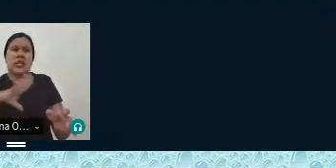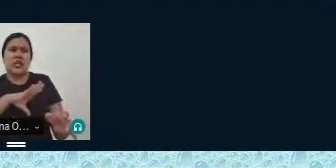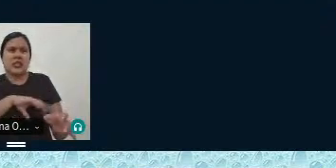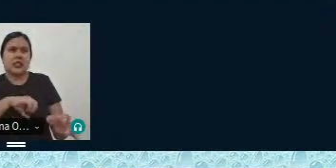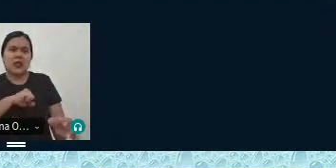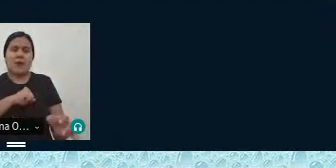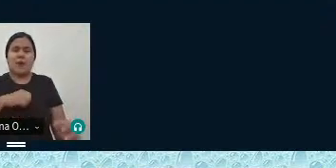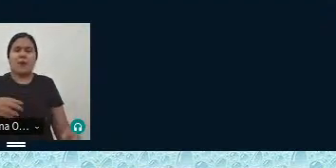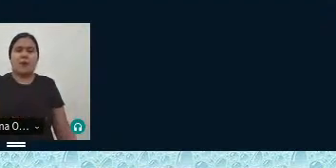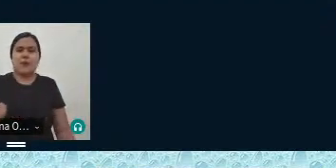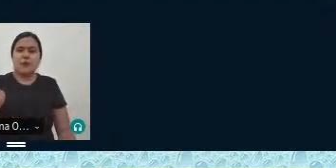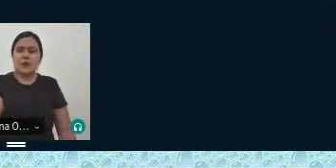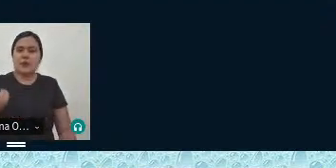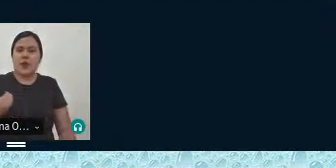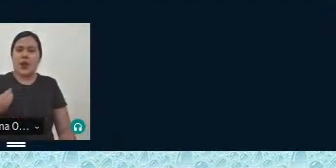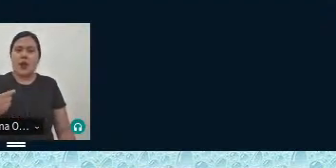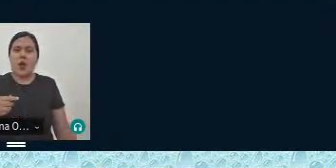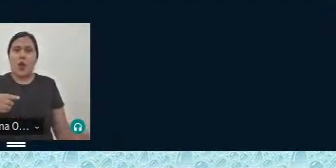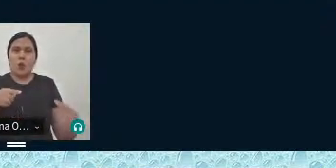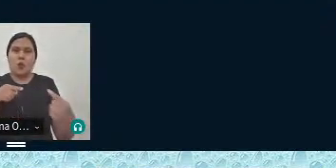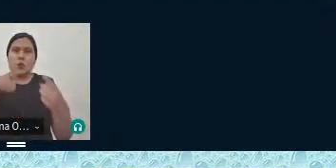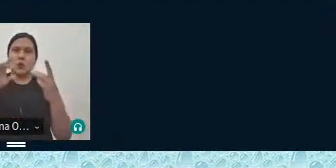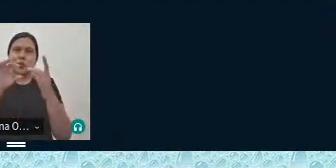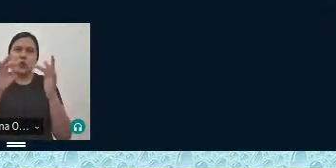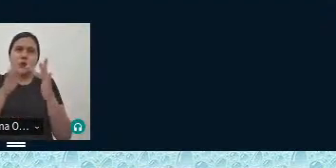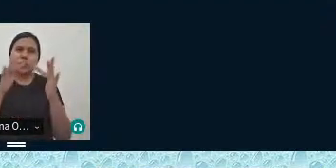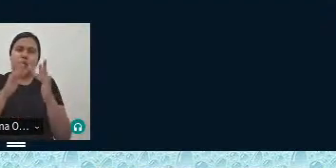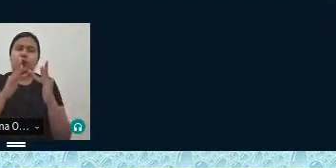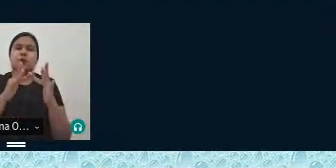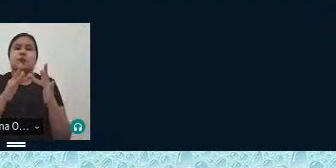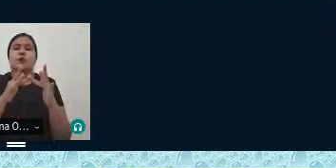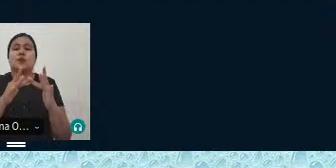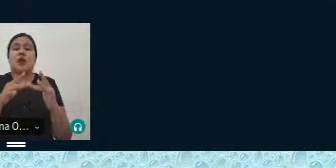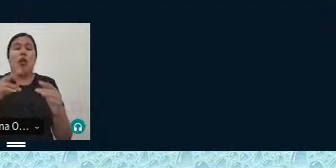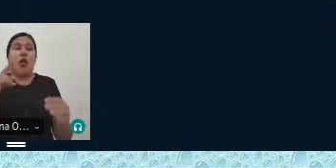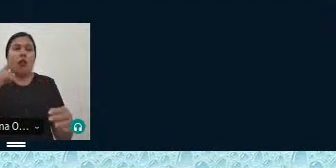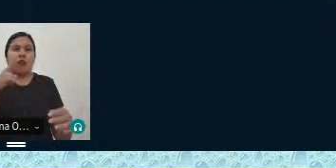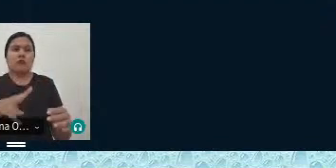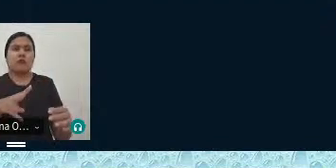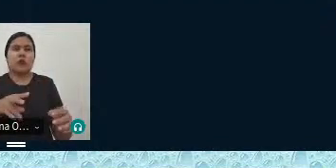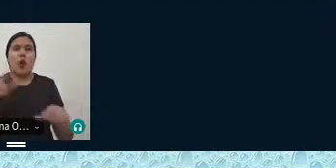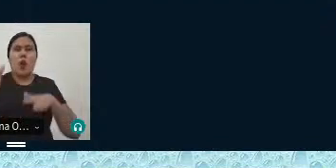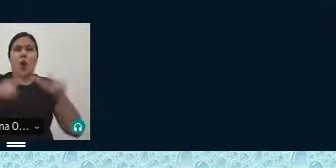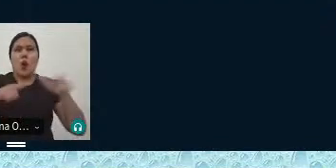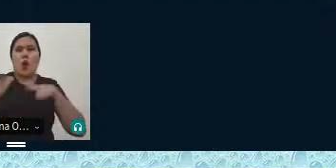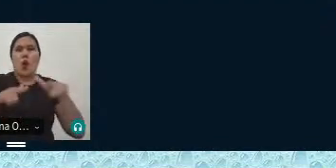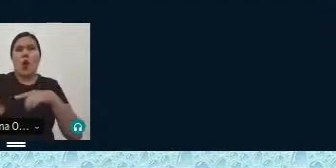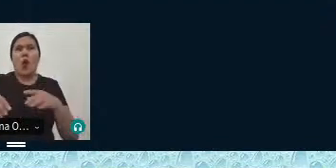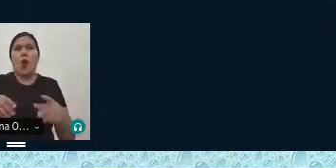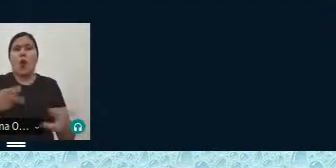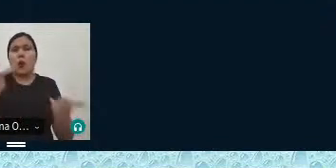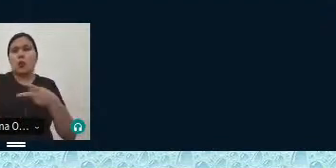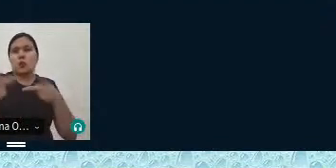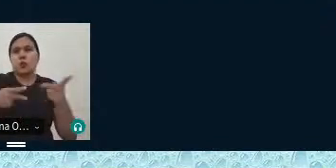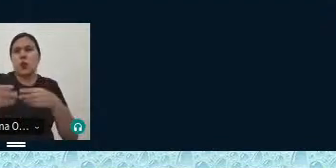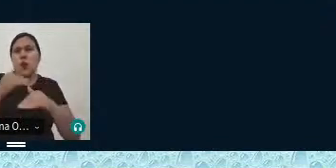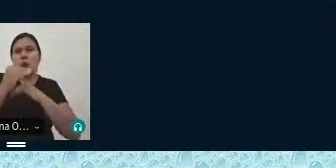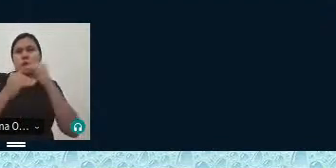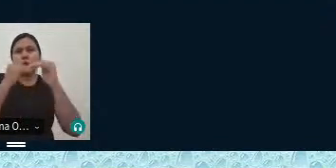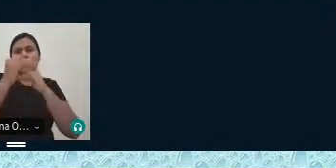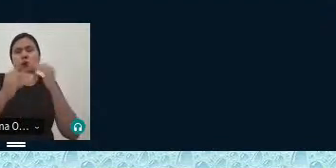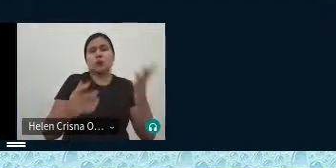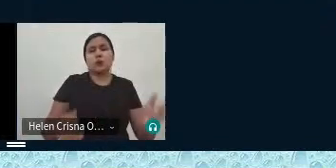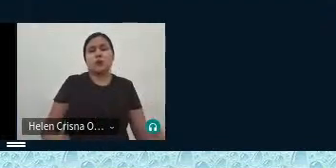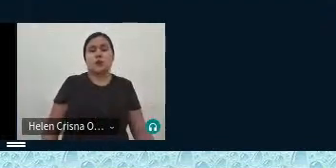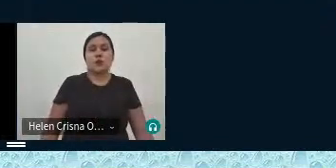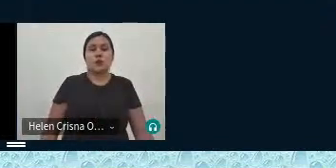presente essa afinidade é muito visível no trabalho nas propostas nesses desdobramentos que eu